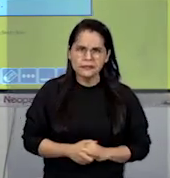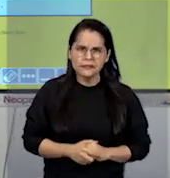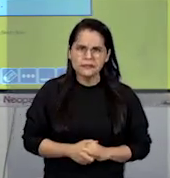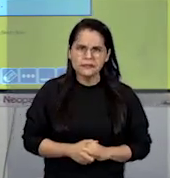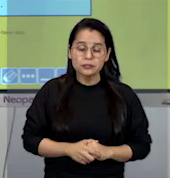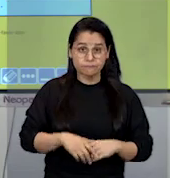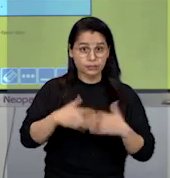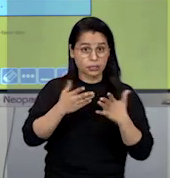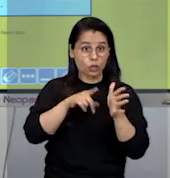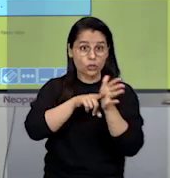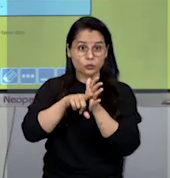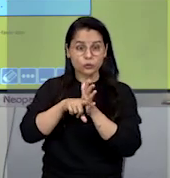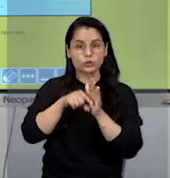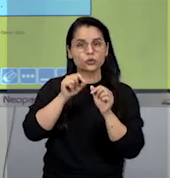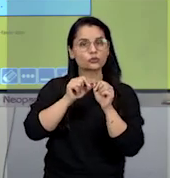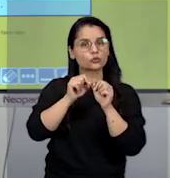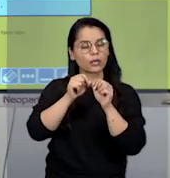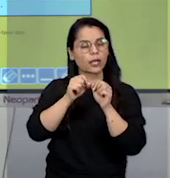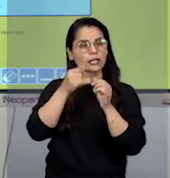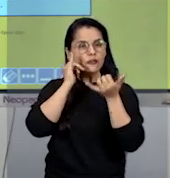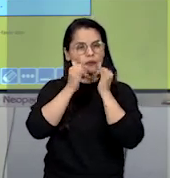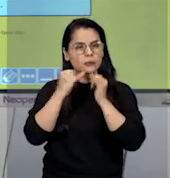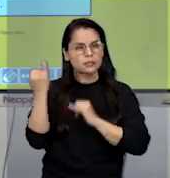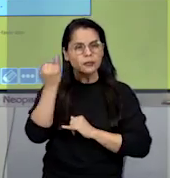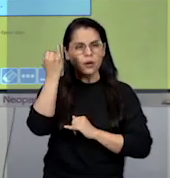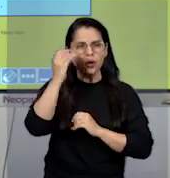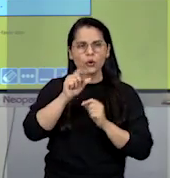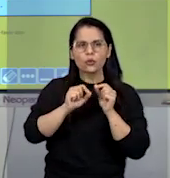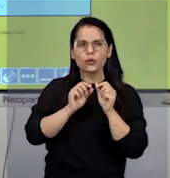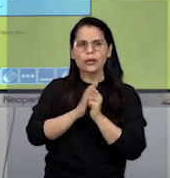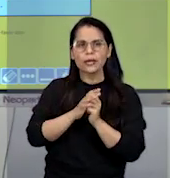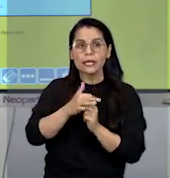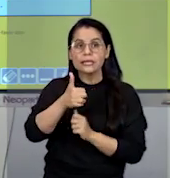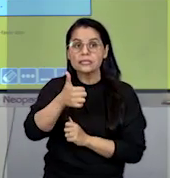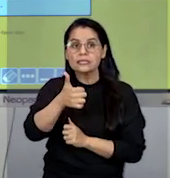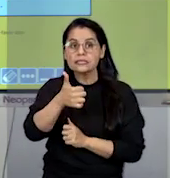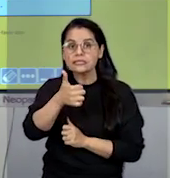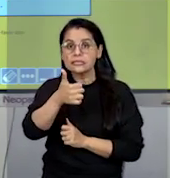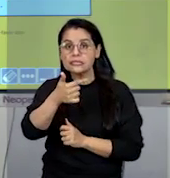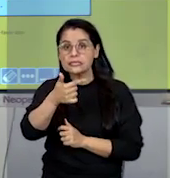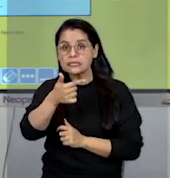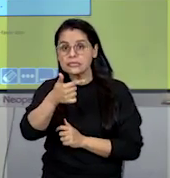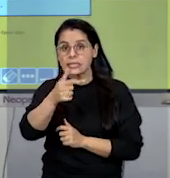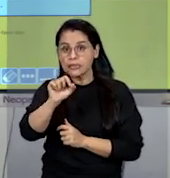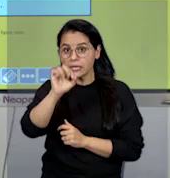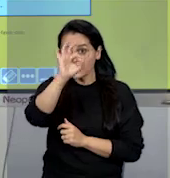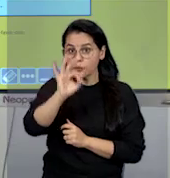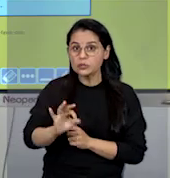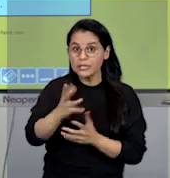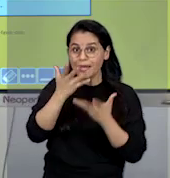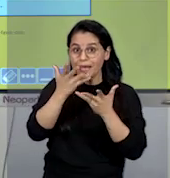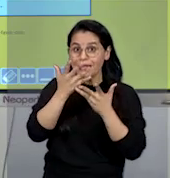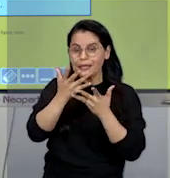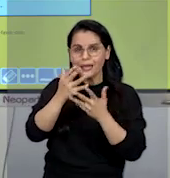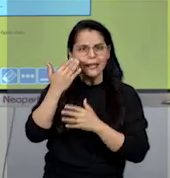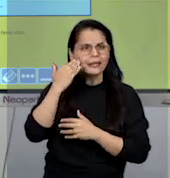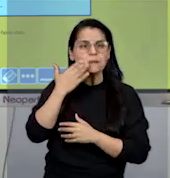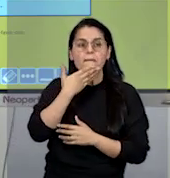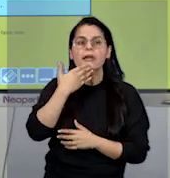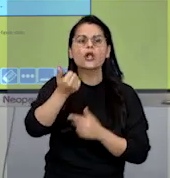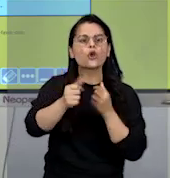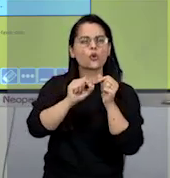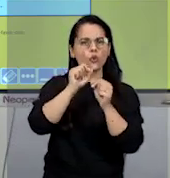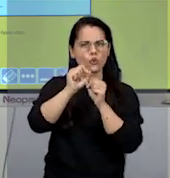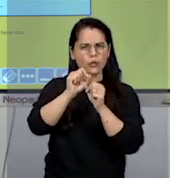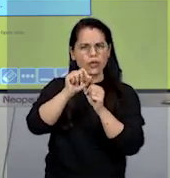Essa pesquisa traz um dado também interessante. 70% querem entender melhor o que é, o que vem a